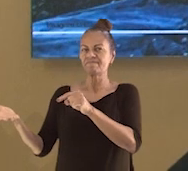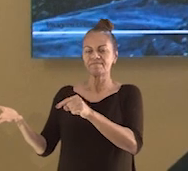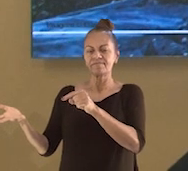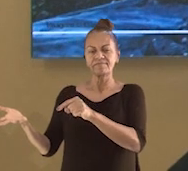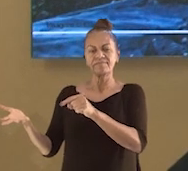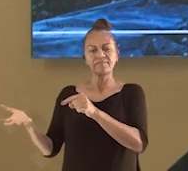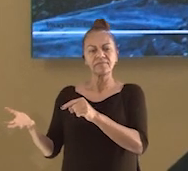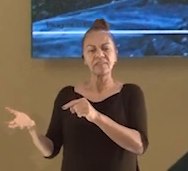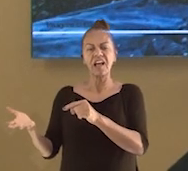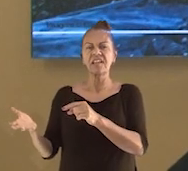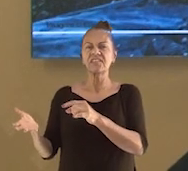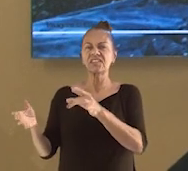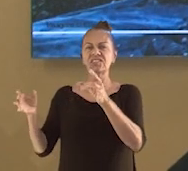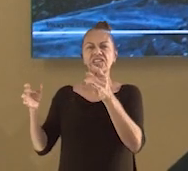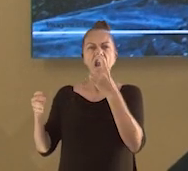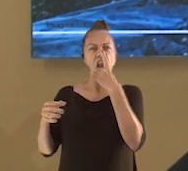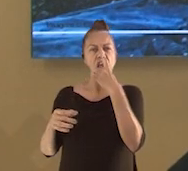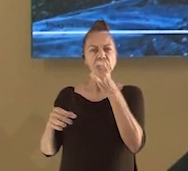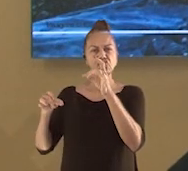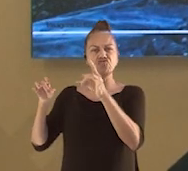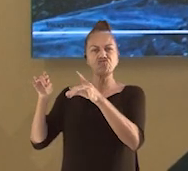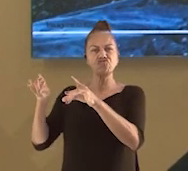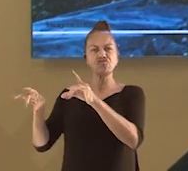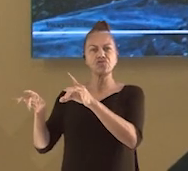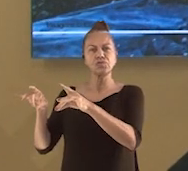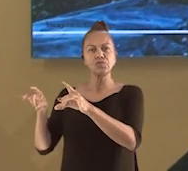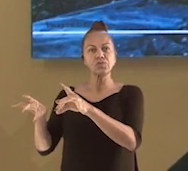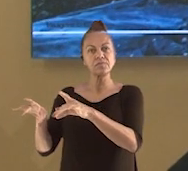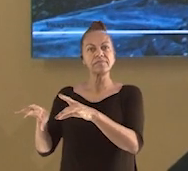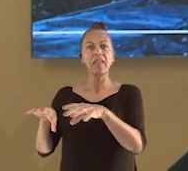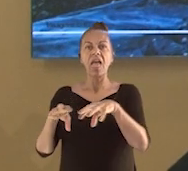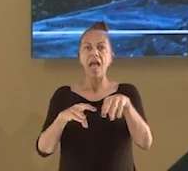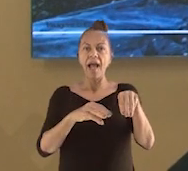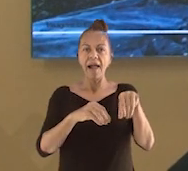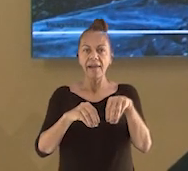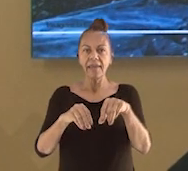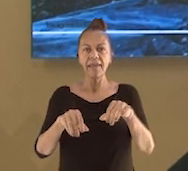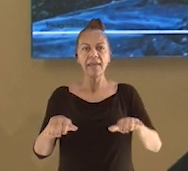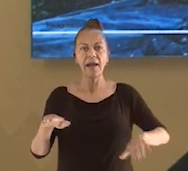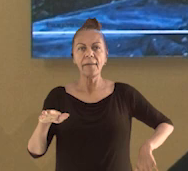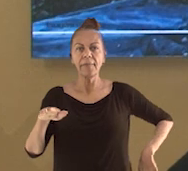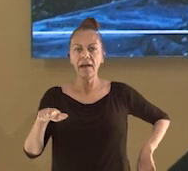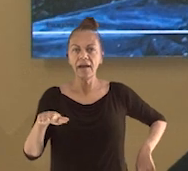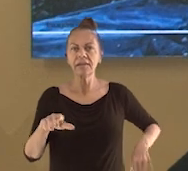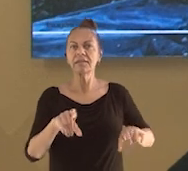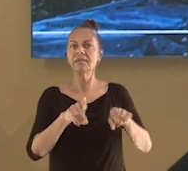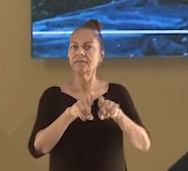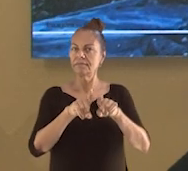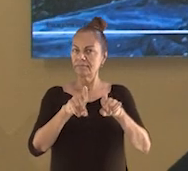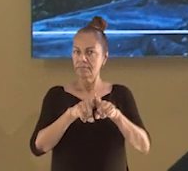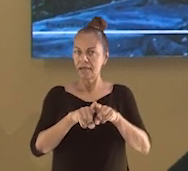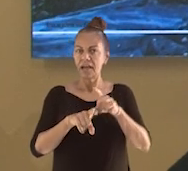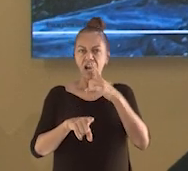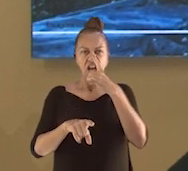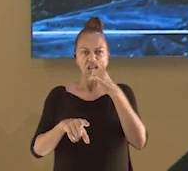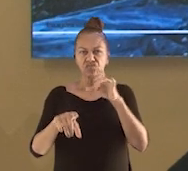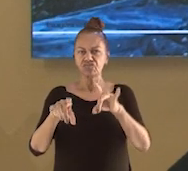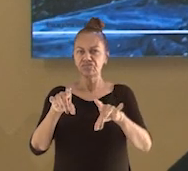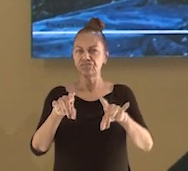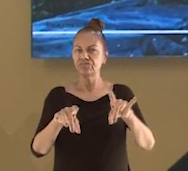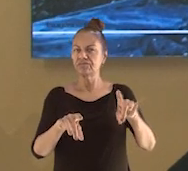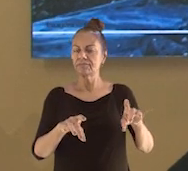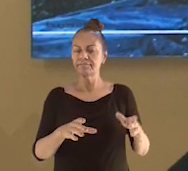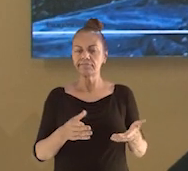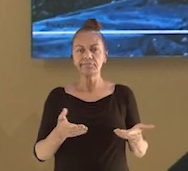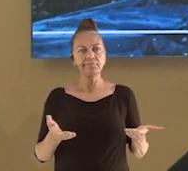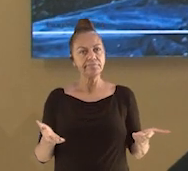determinados locais, ficando cheio de lixo e poluição, assim como a areia da praia. O espaço da vegetação é um